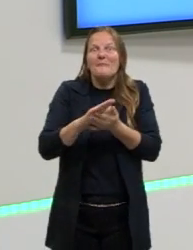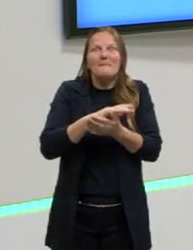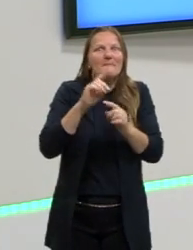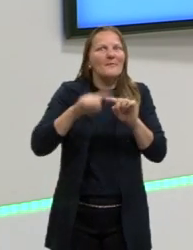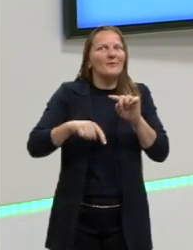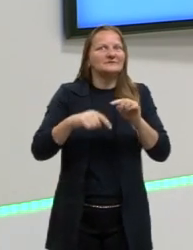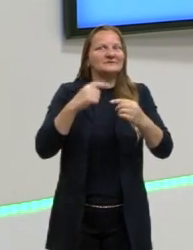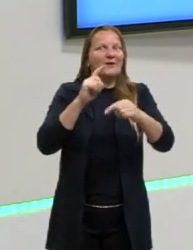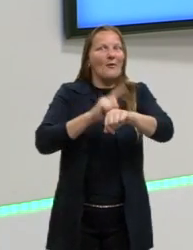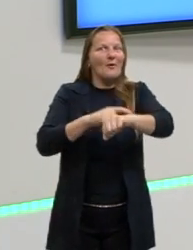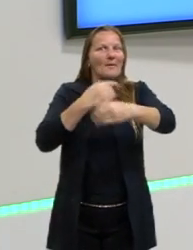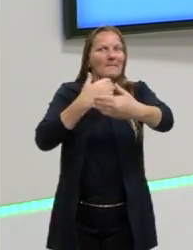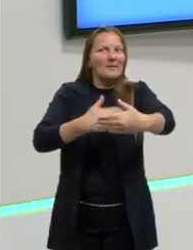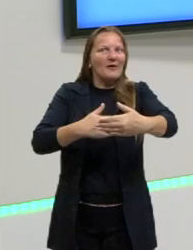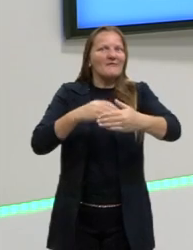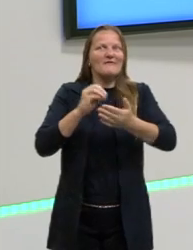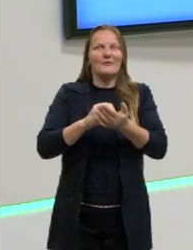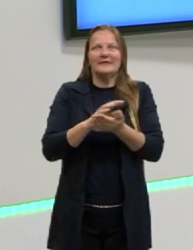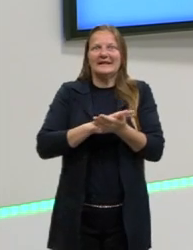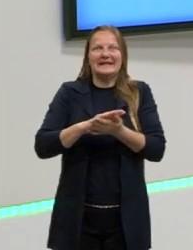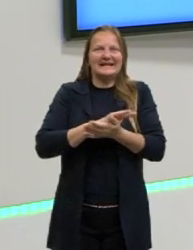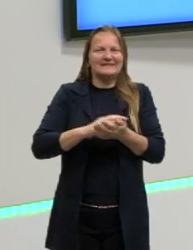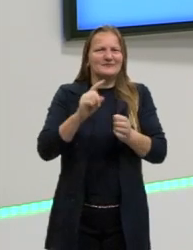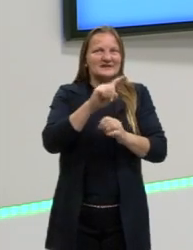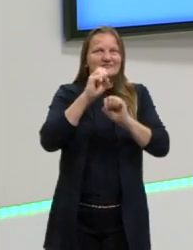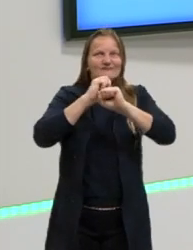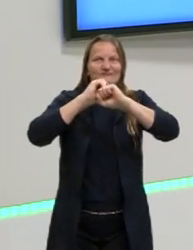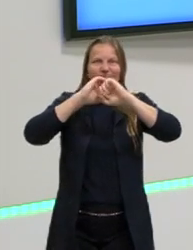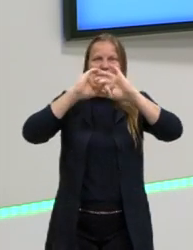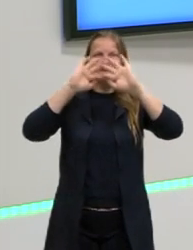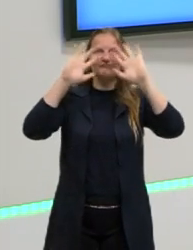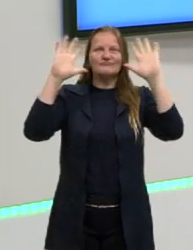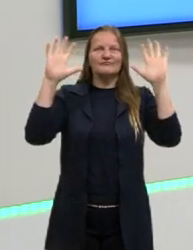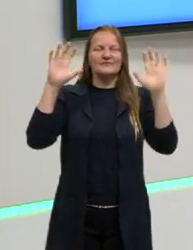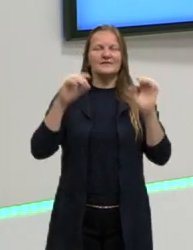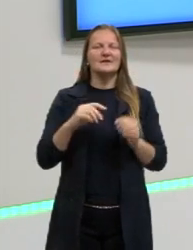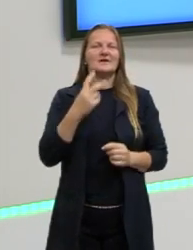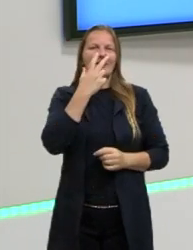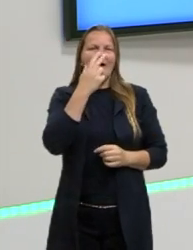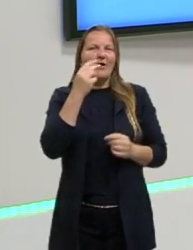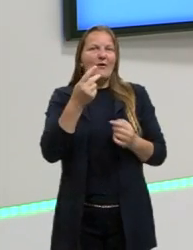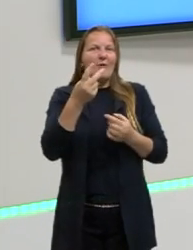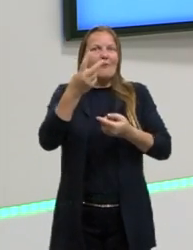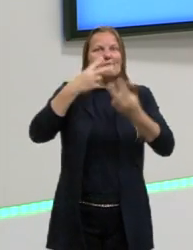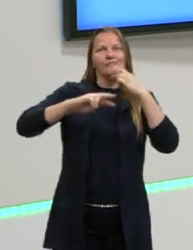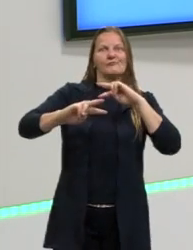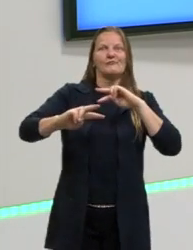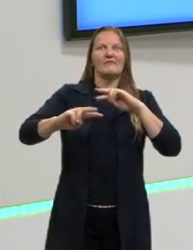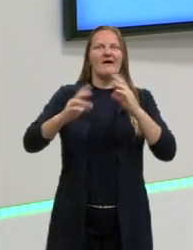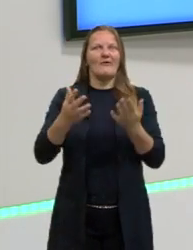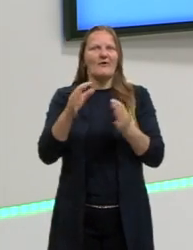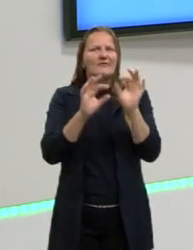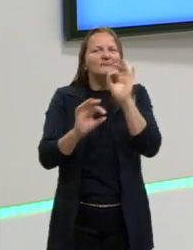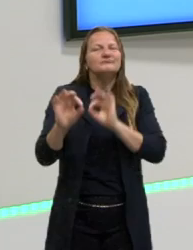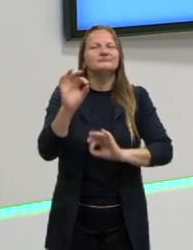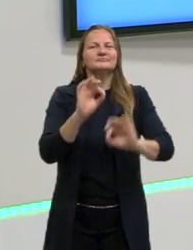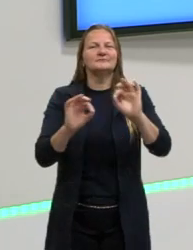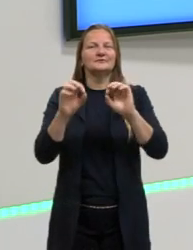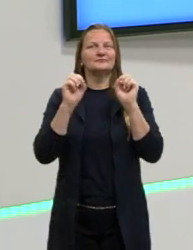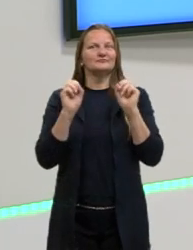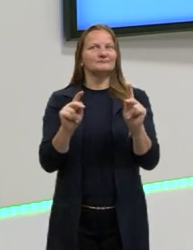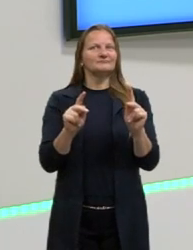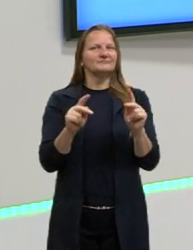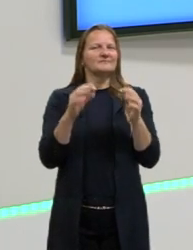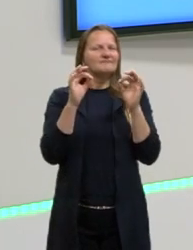né? Então alinhando todos os pontinhos que ainda poderiam estar ali soltos e avessos para que esteja tudo ok, tudo